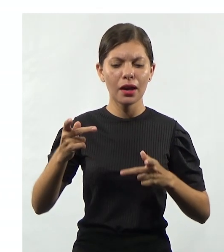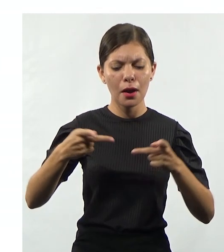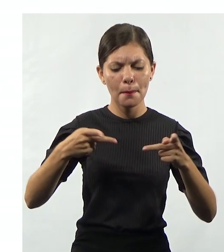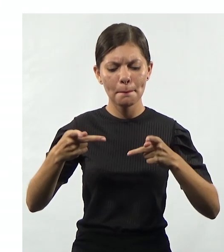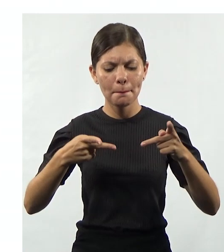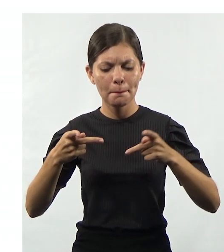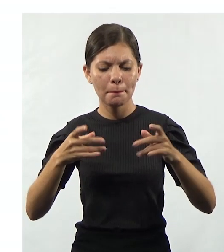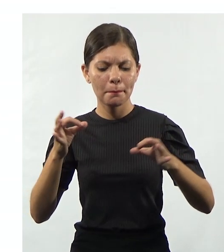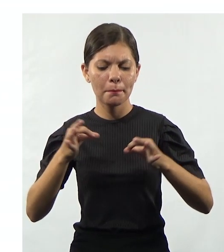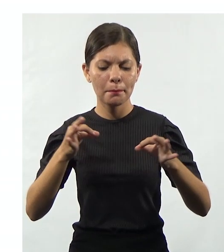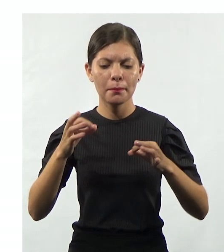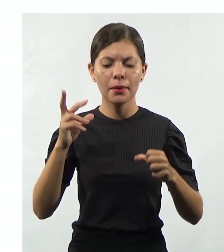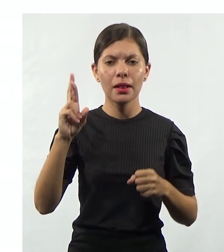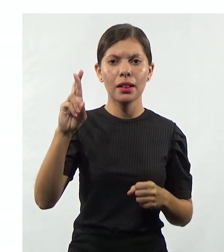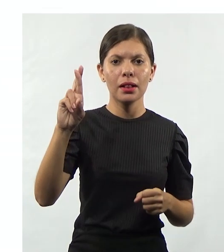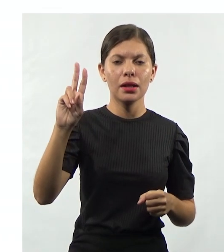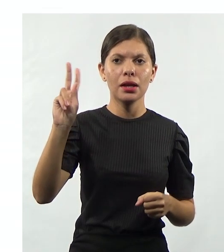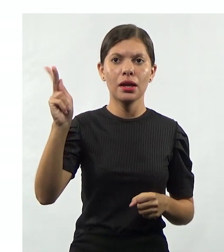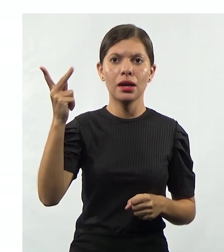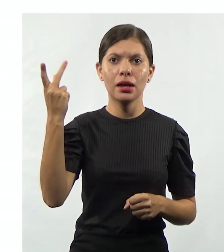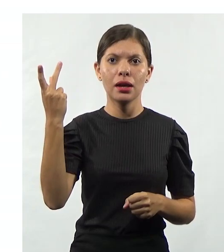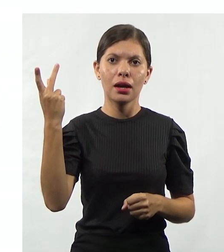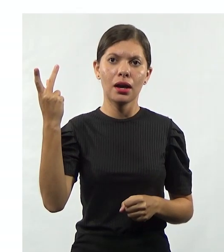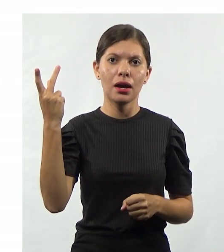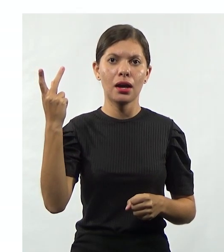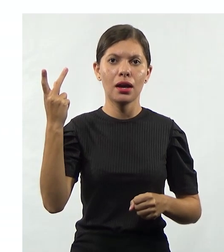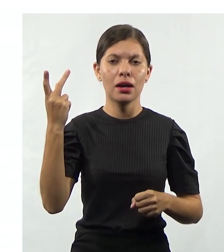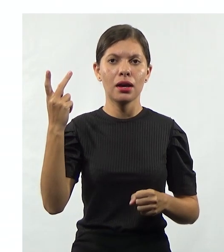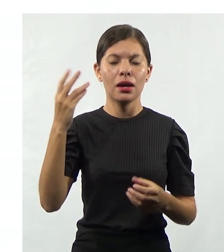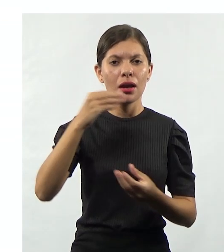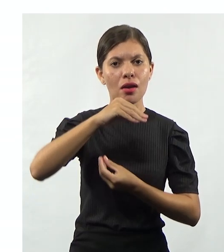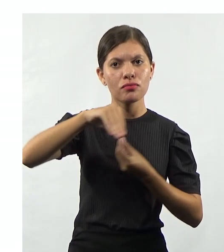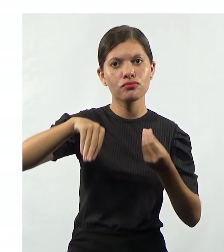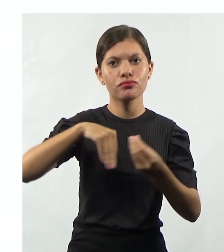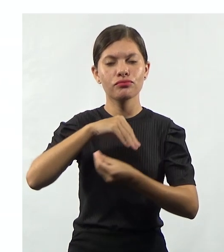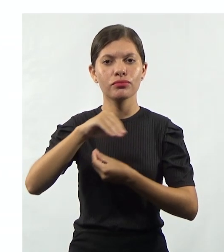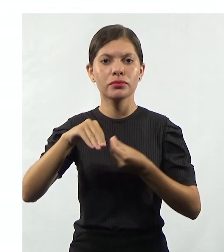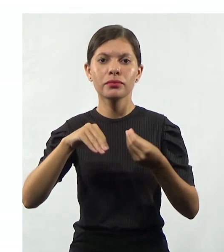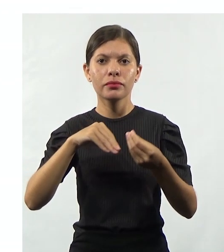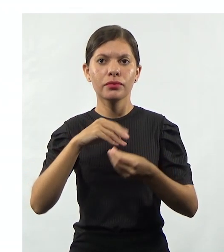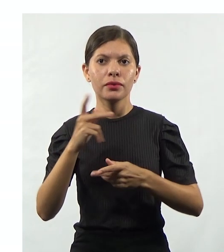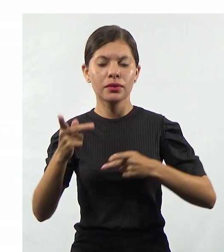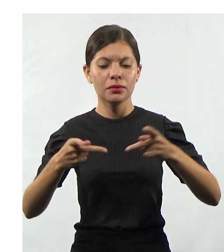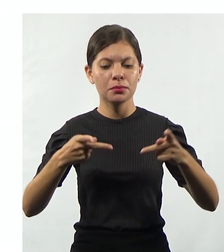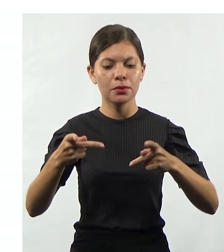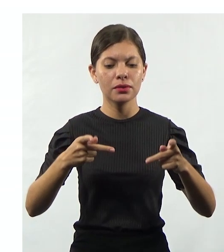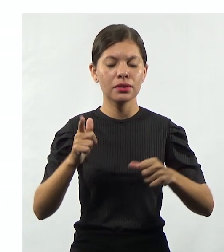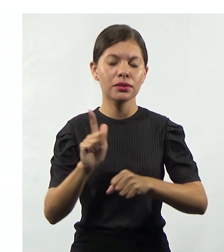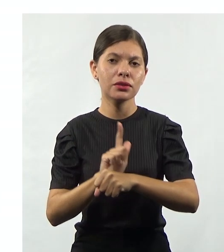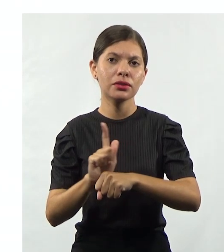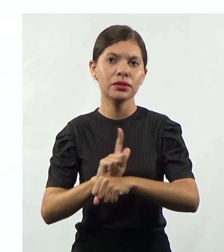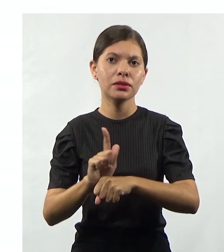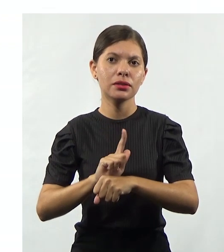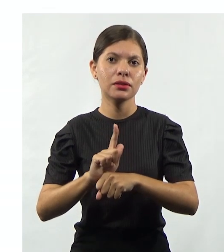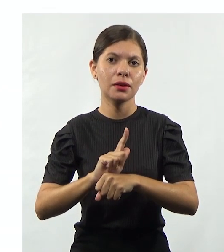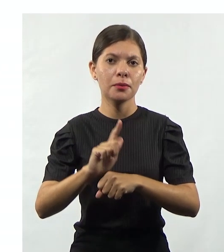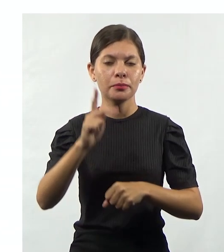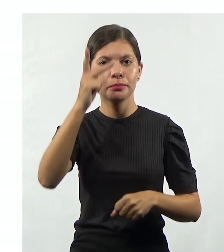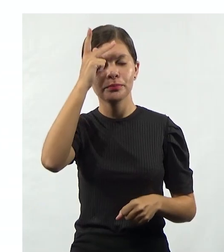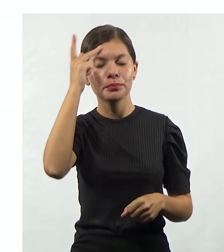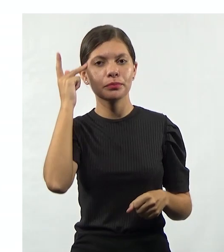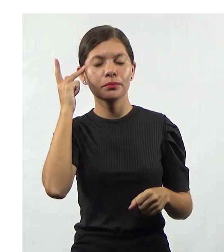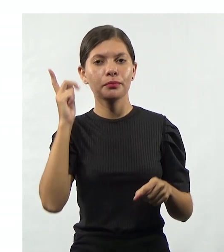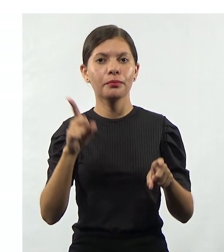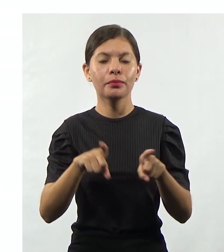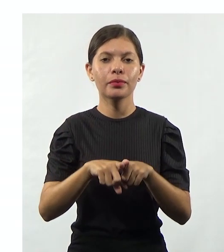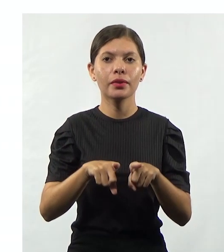recursos humanos é o quê? É envolver todos esses processos de gestão de pessoas. É também auxiliar